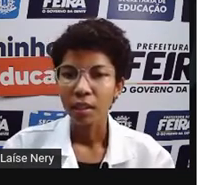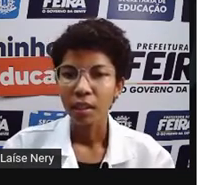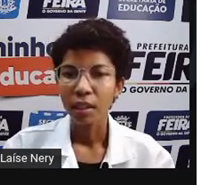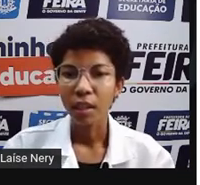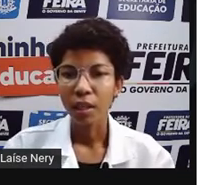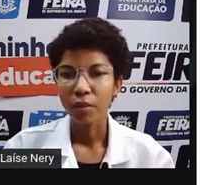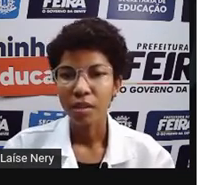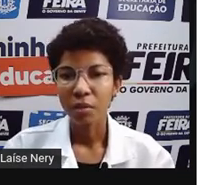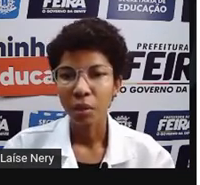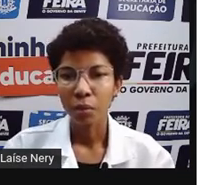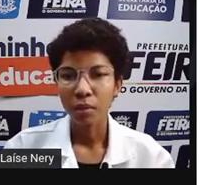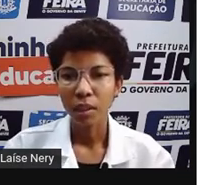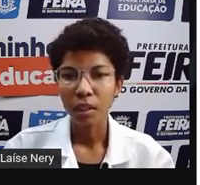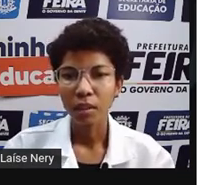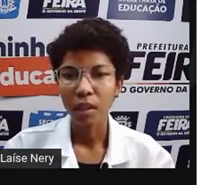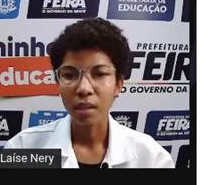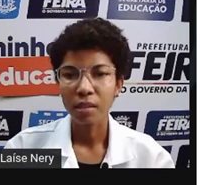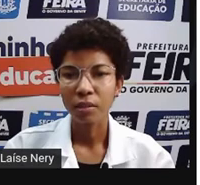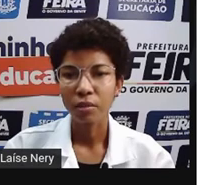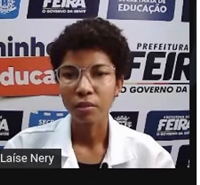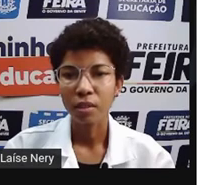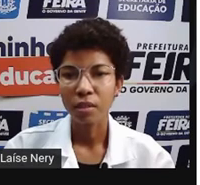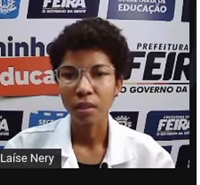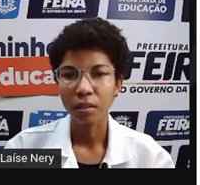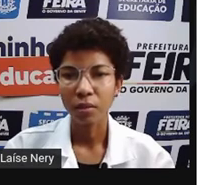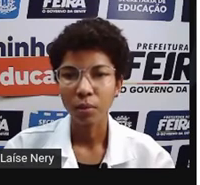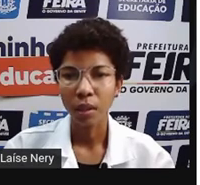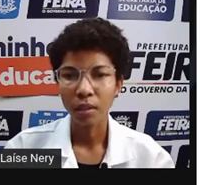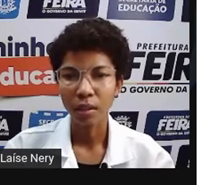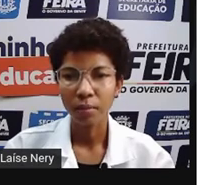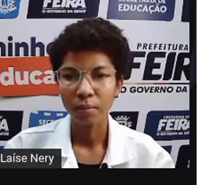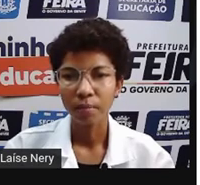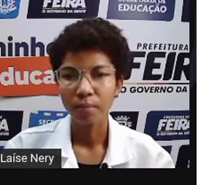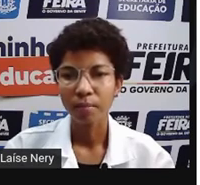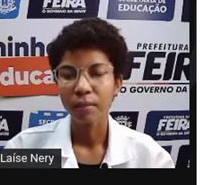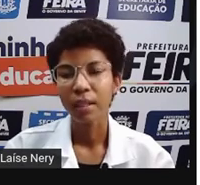E aí fazendo a conta aqui 300 vezes 150